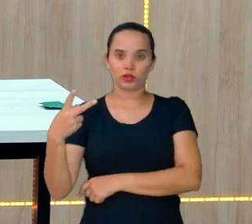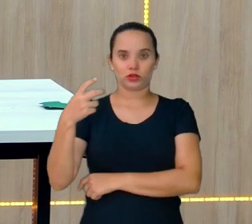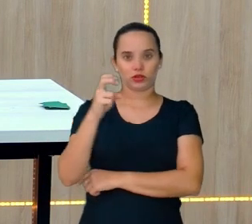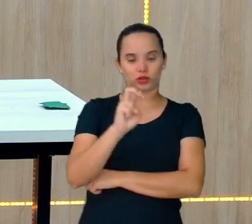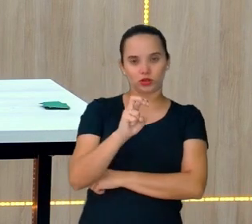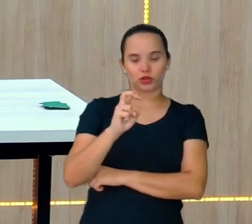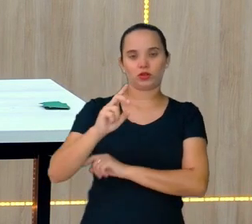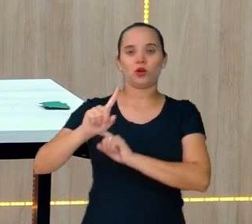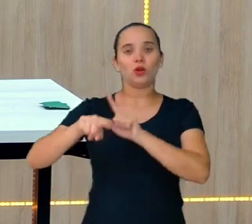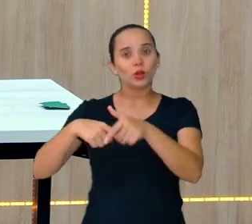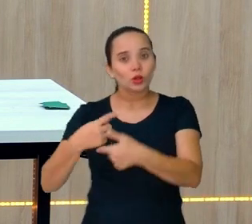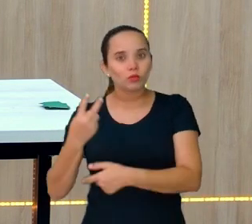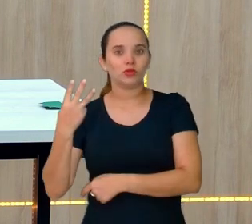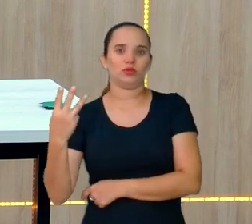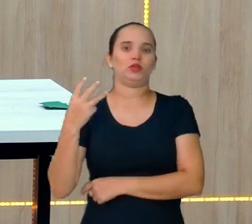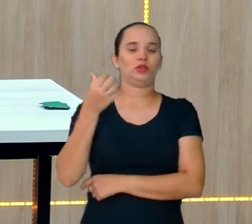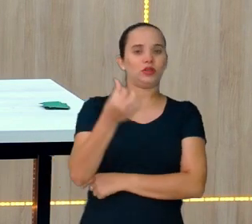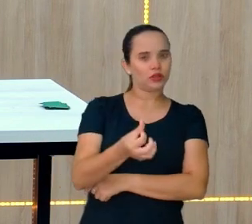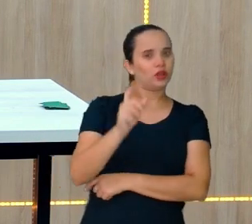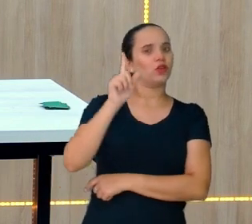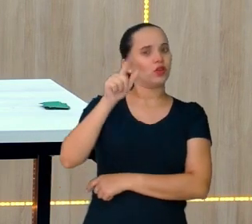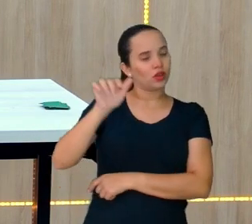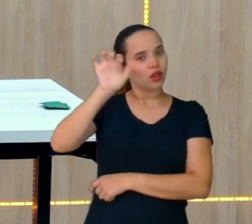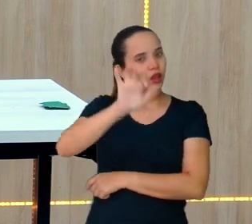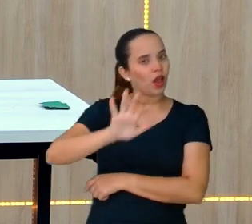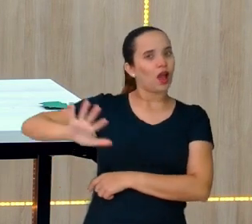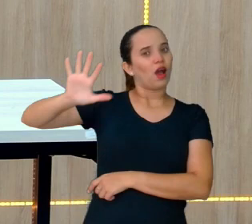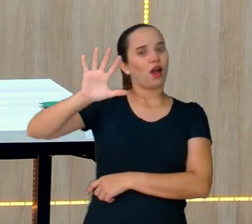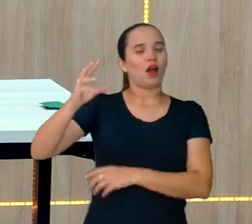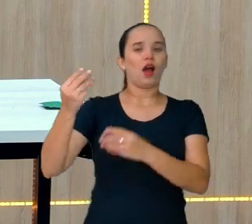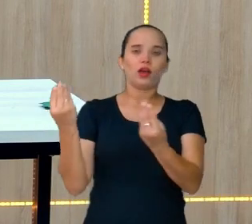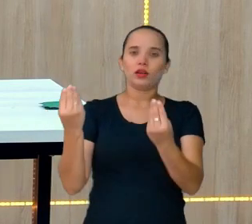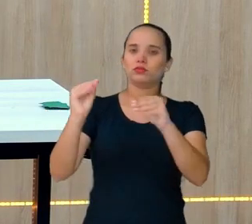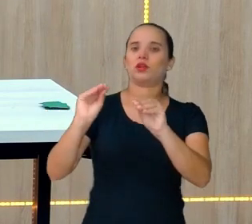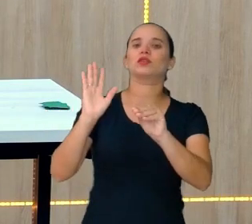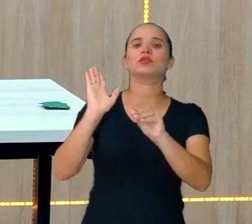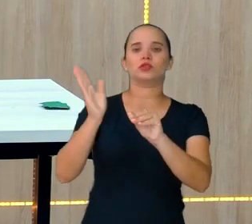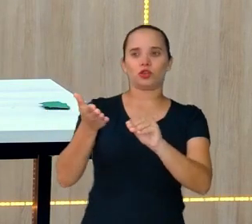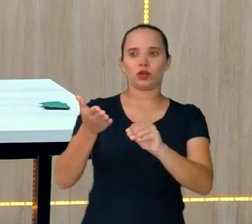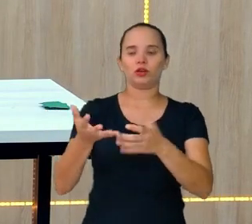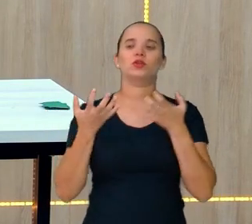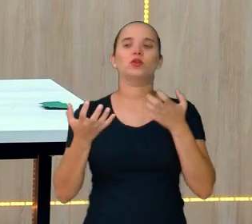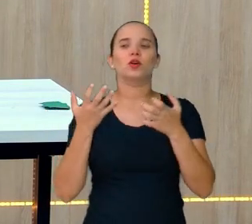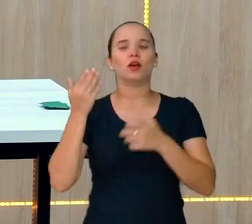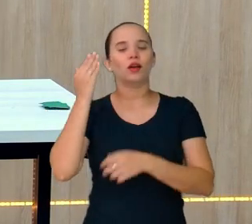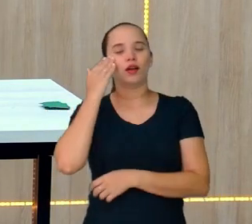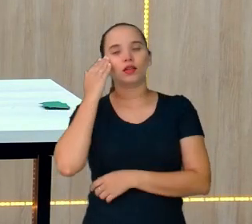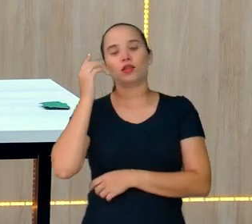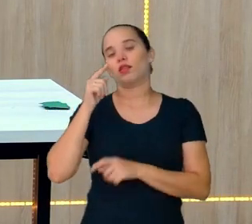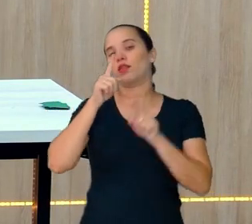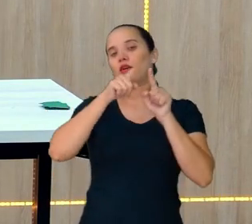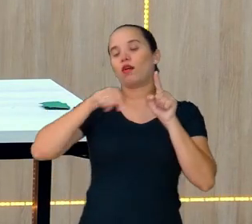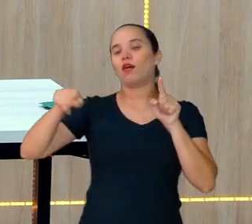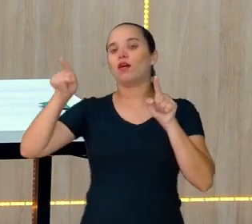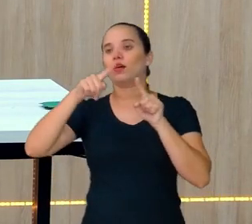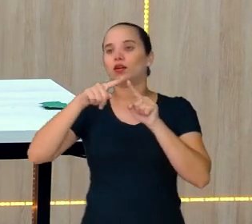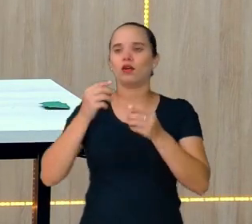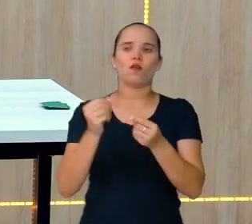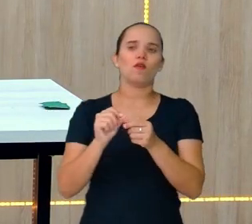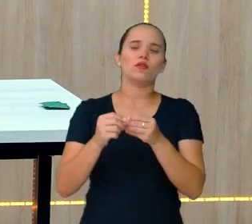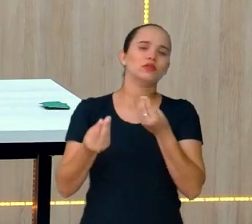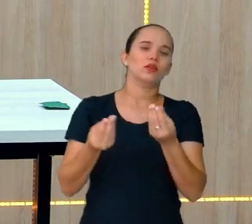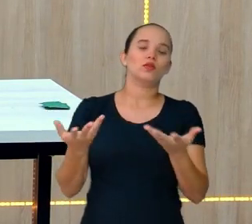e o 36, que era o dado dado na questão. E eu quero saber a área desse. O que é que eu vou fazer?